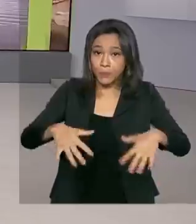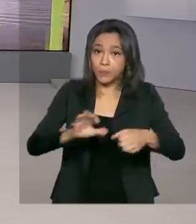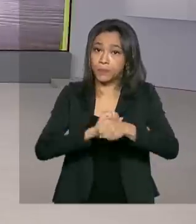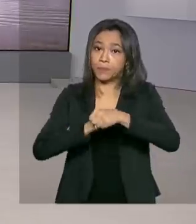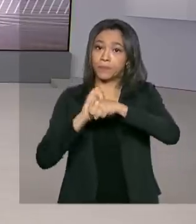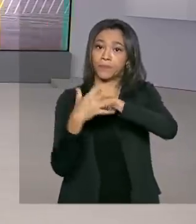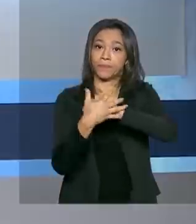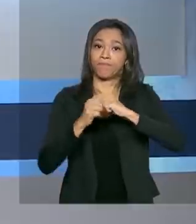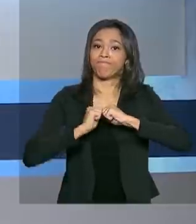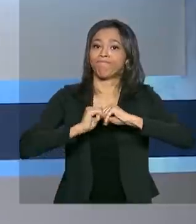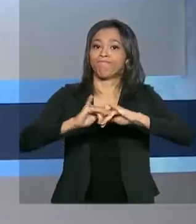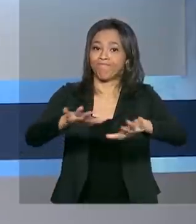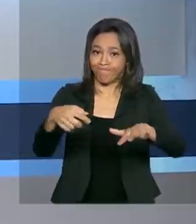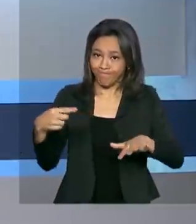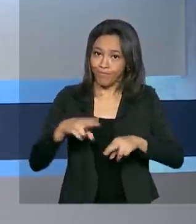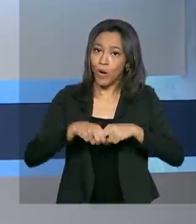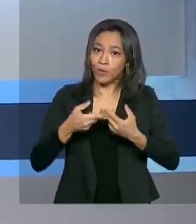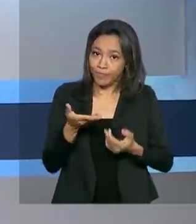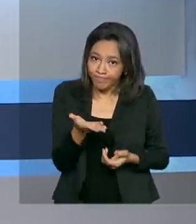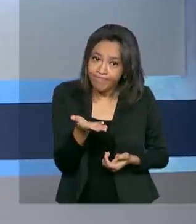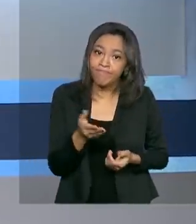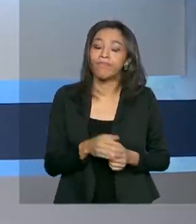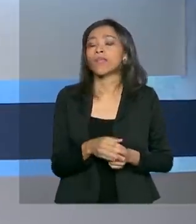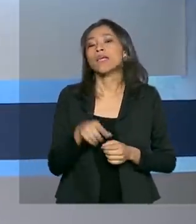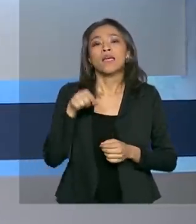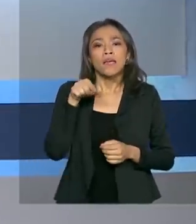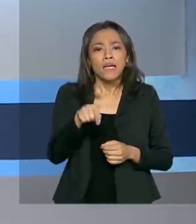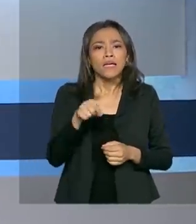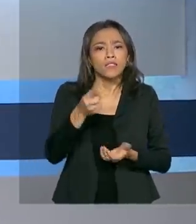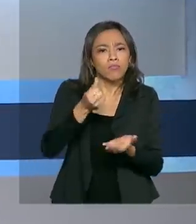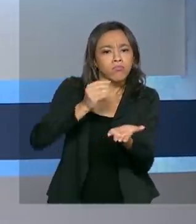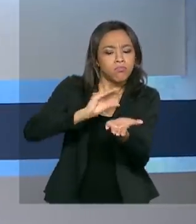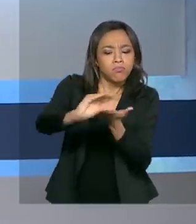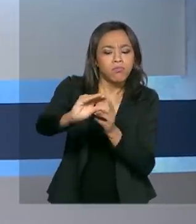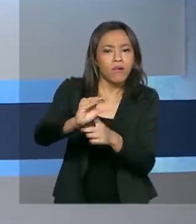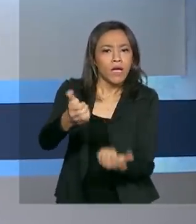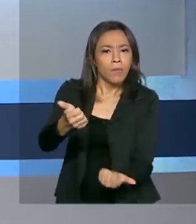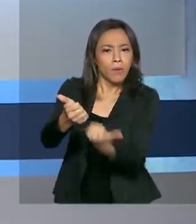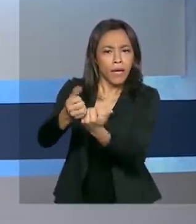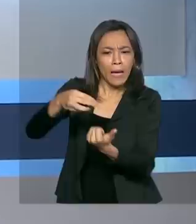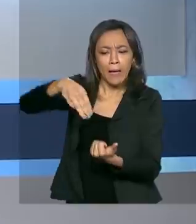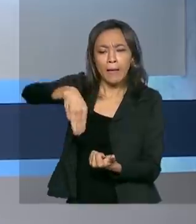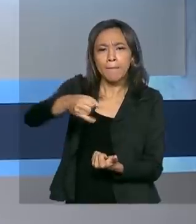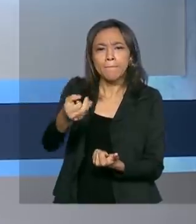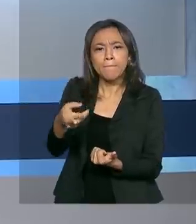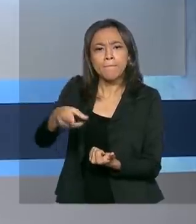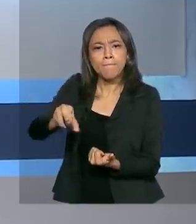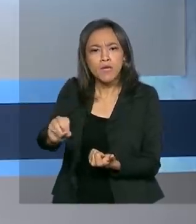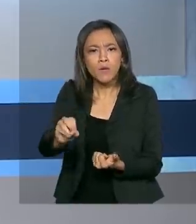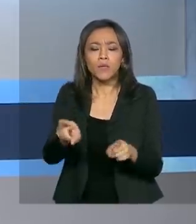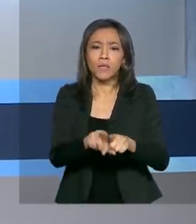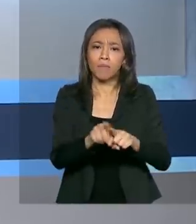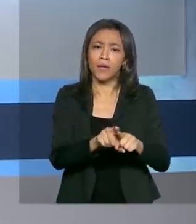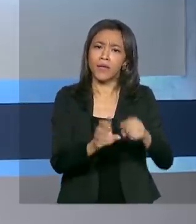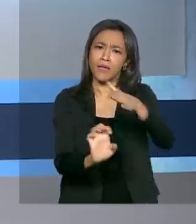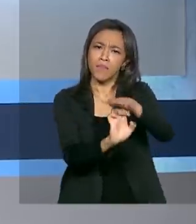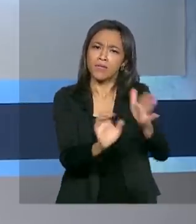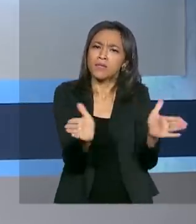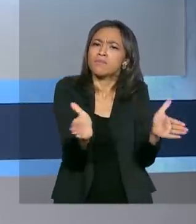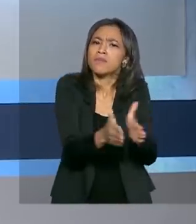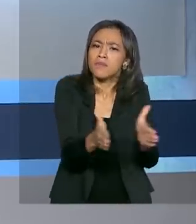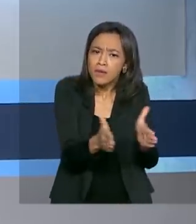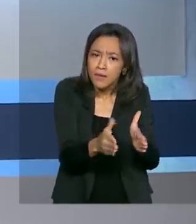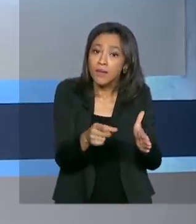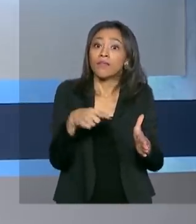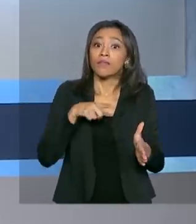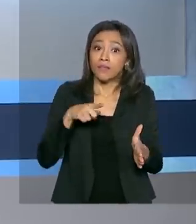coronavírus. Os recursos vão atender principalmente micro e pequenas empresas de turismo. O setor emprega cerca de